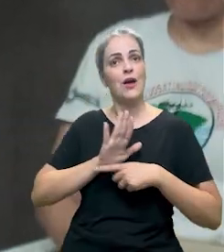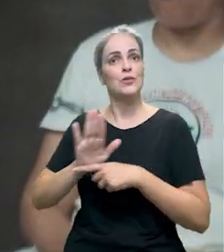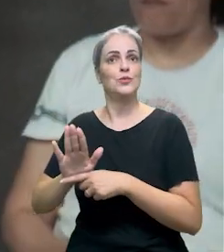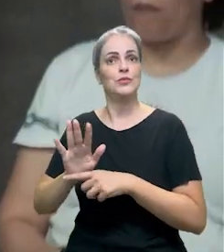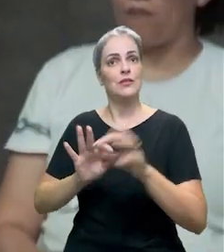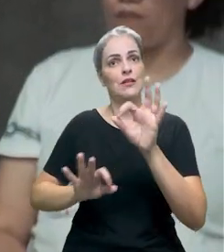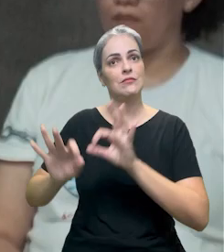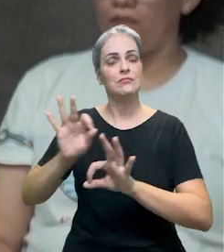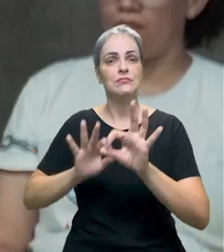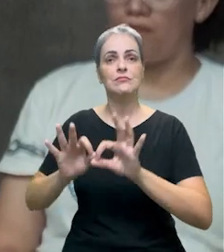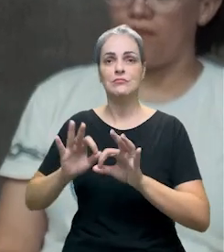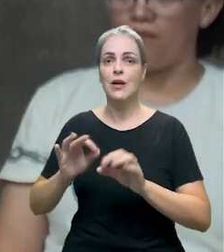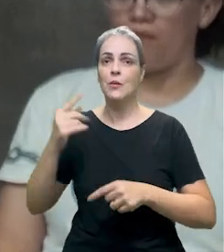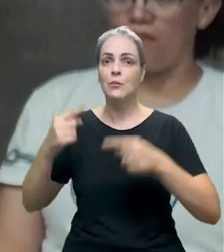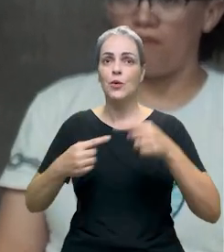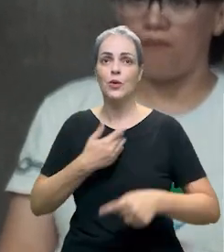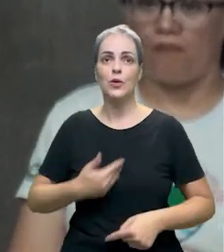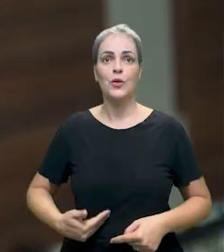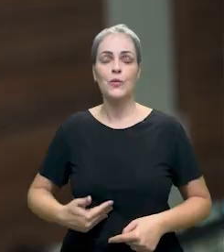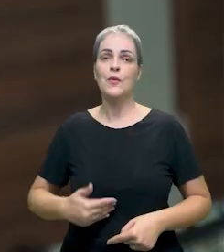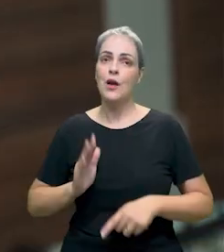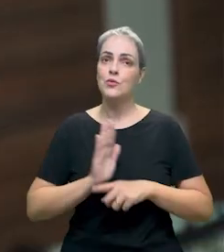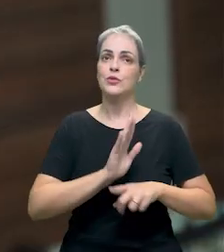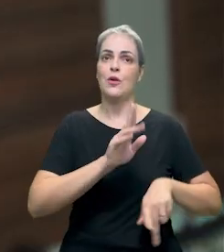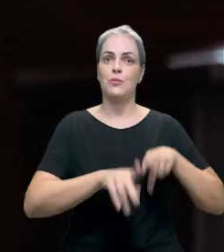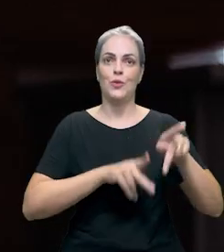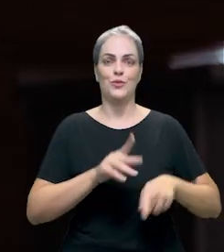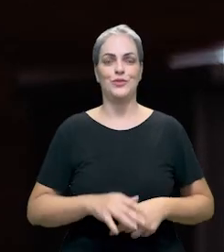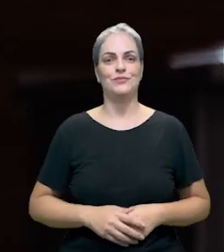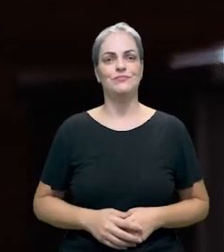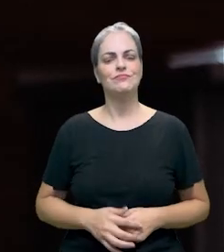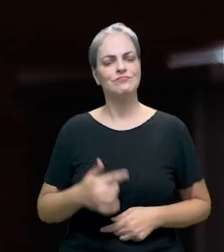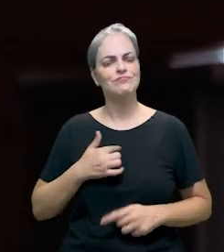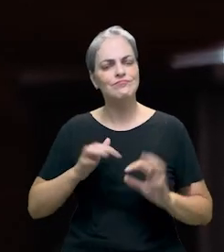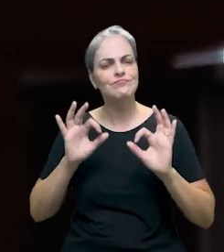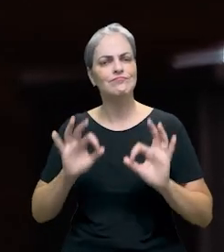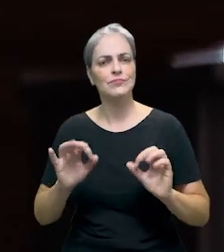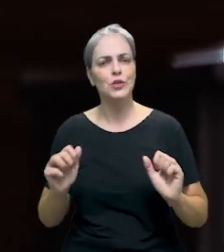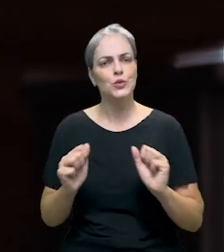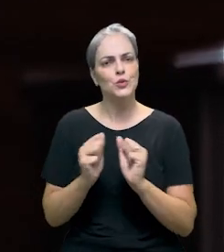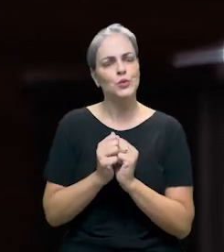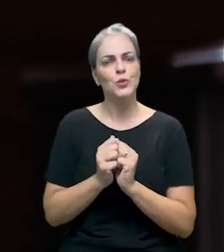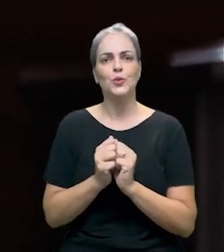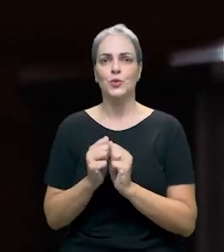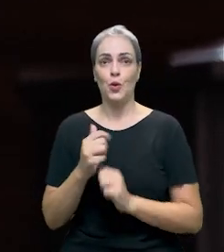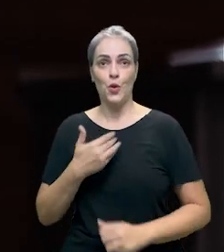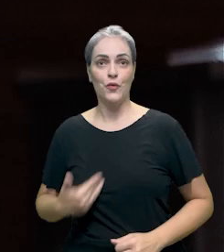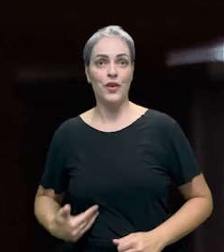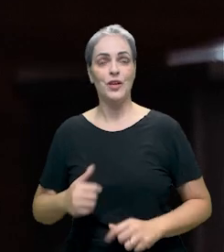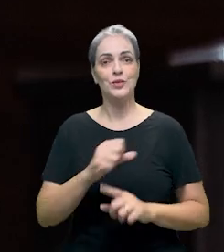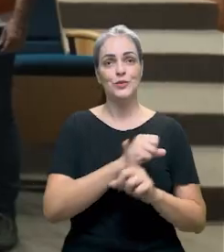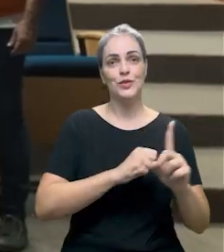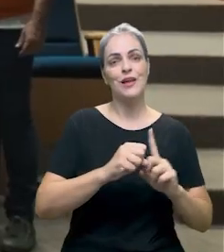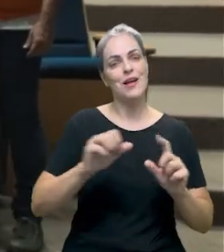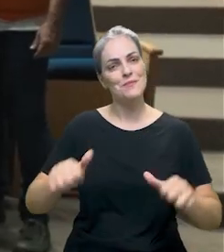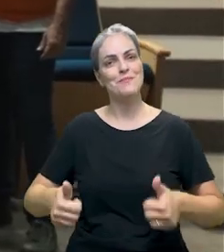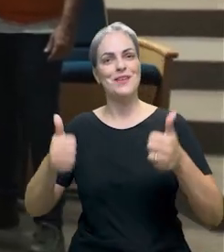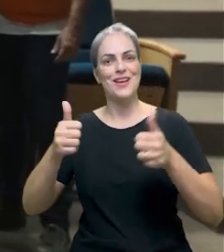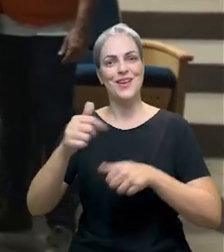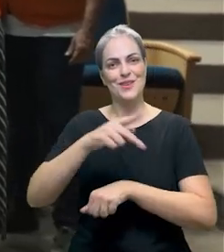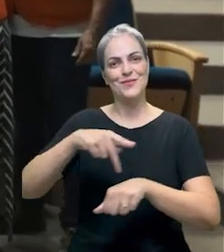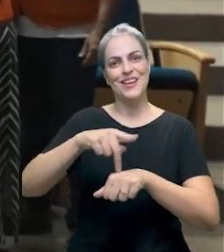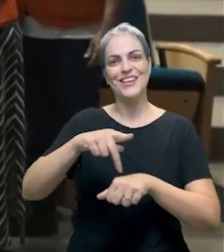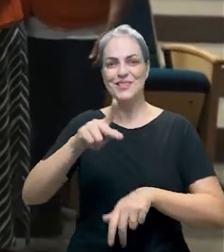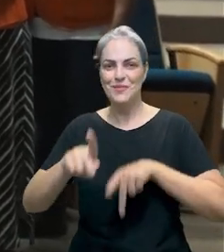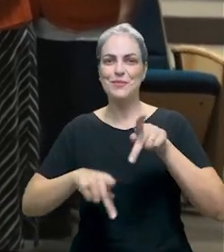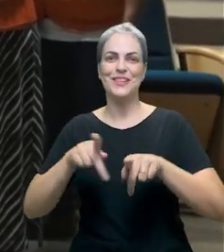a implementar as políticas públicas na ponta para o nosso povo. Tenho certeza que cada vez mais, juntos, governo e sociedade é melhor para o